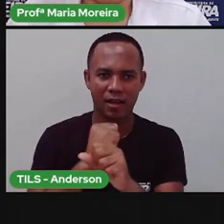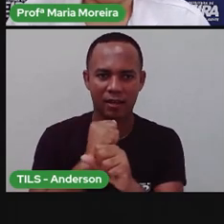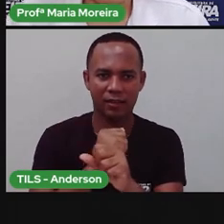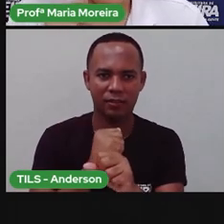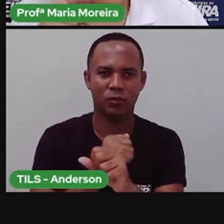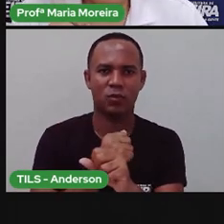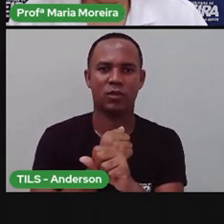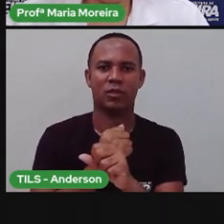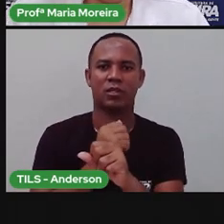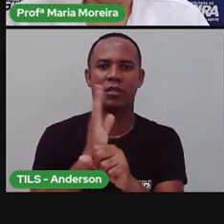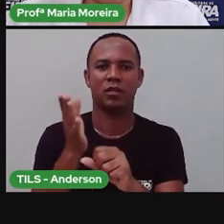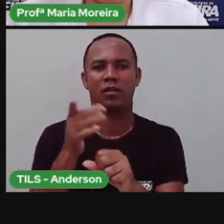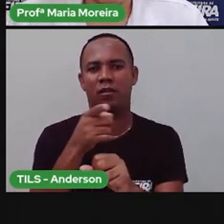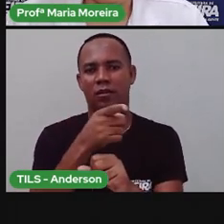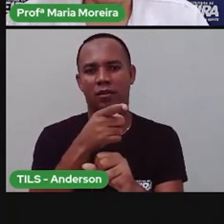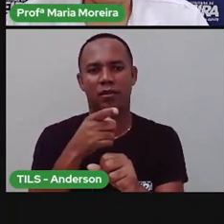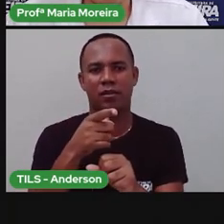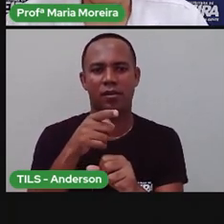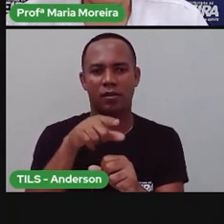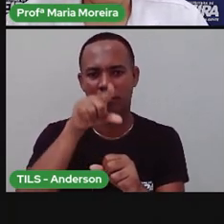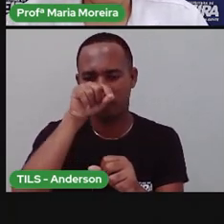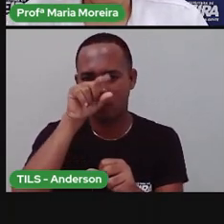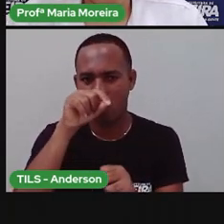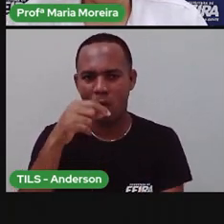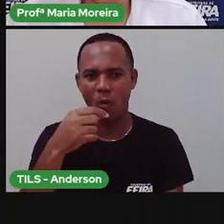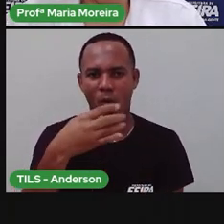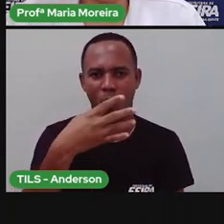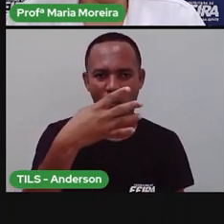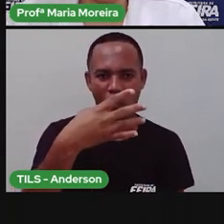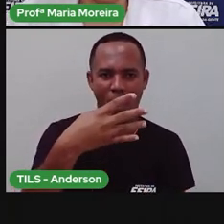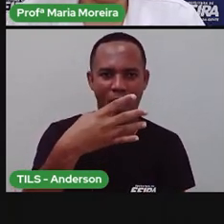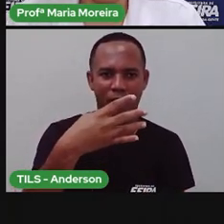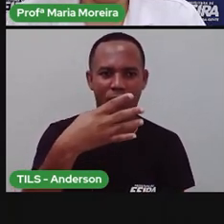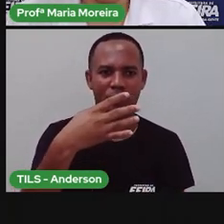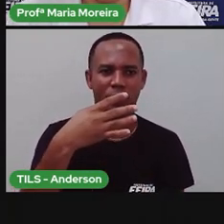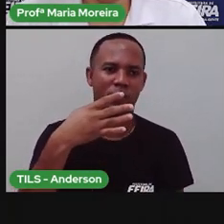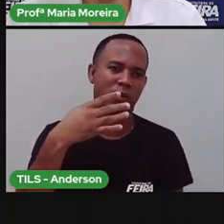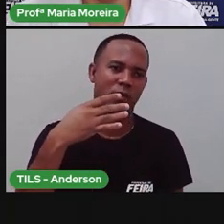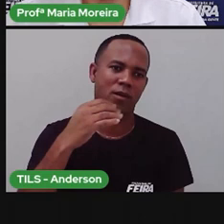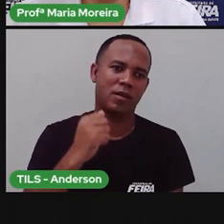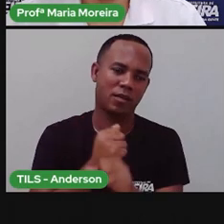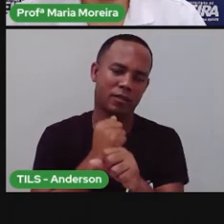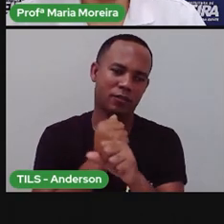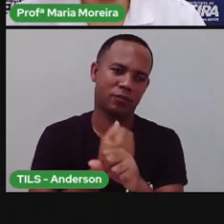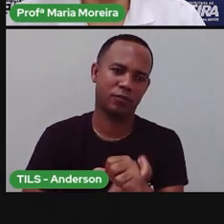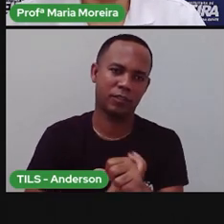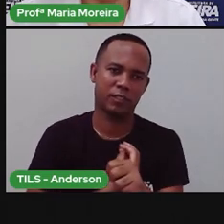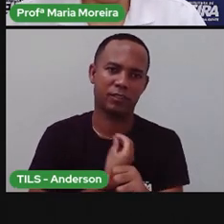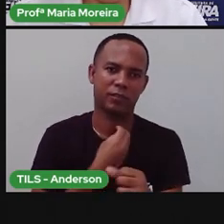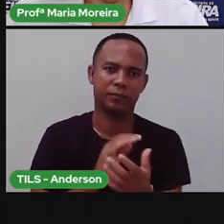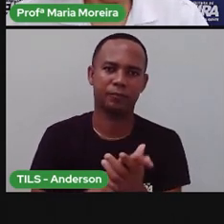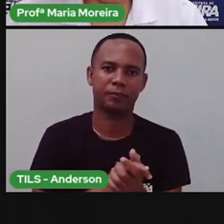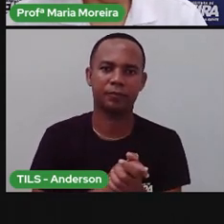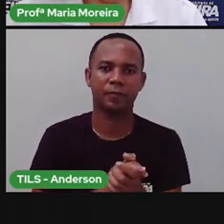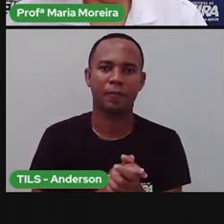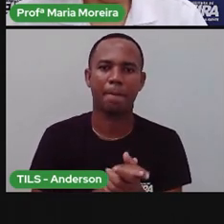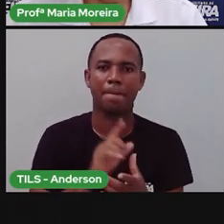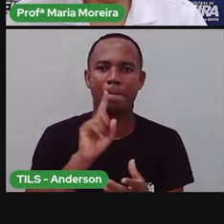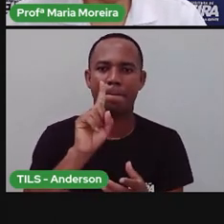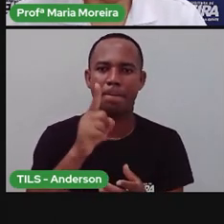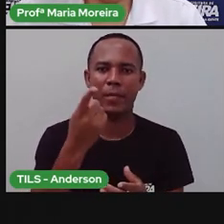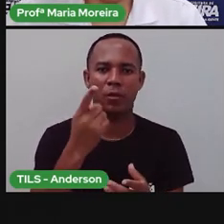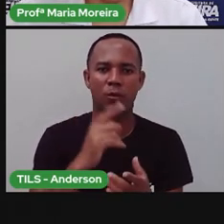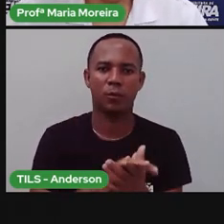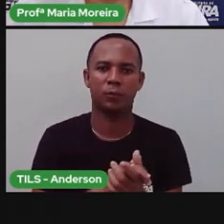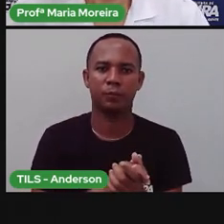Então, vamos lá. A sequoia, ela tem o quê? Um milênio, ou seja, mil anos. Mil anos